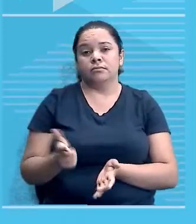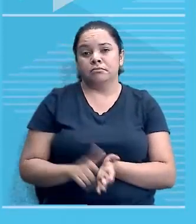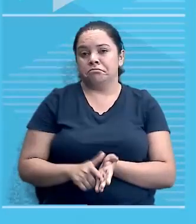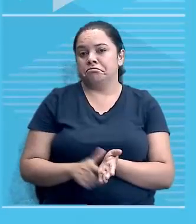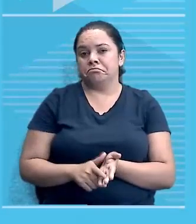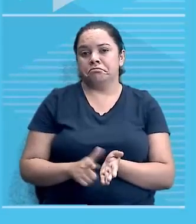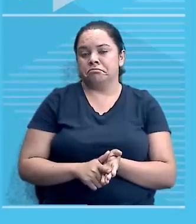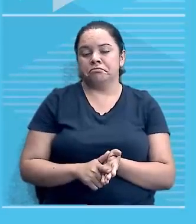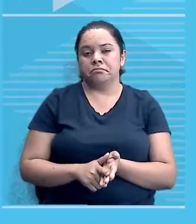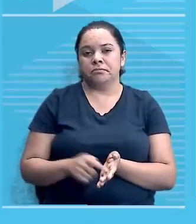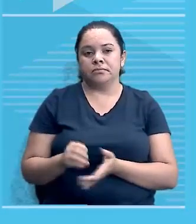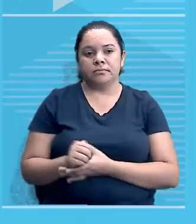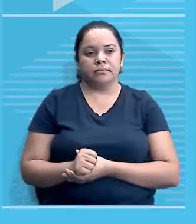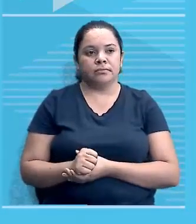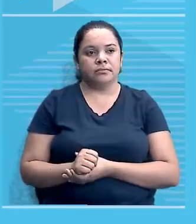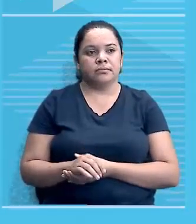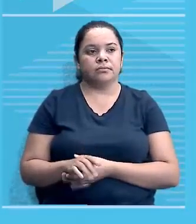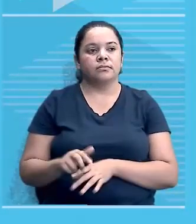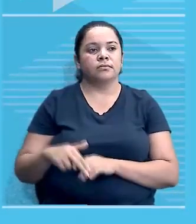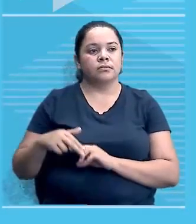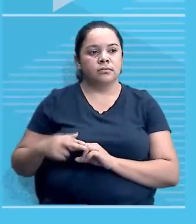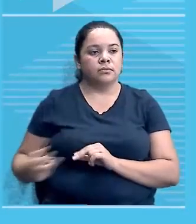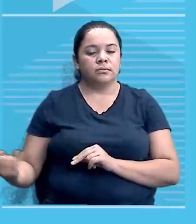e a segurança da urna eletrônica.